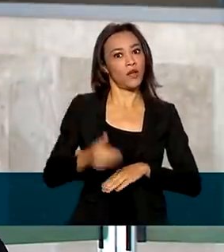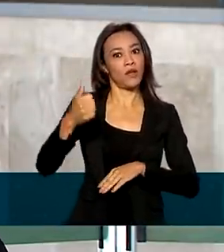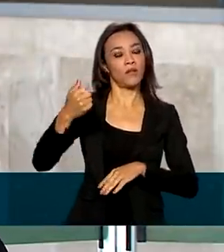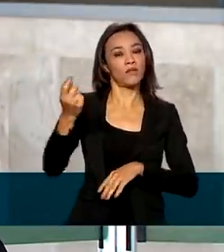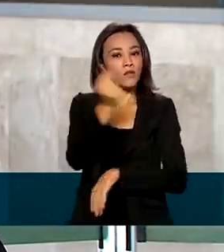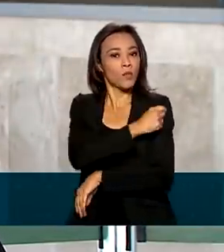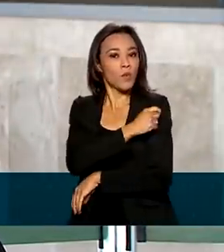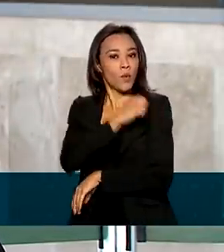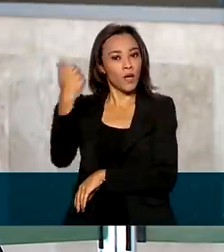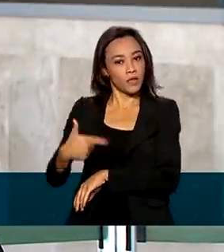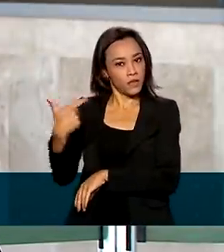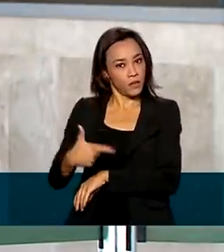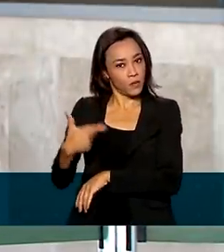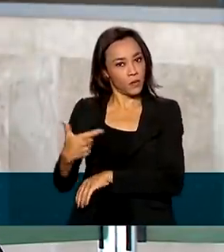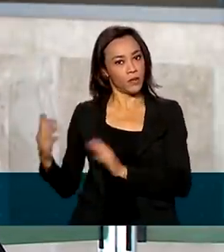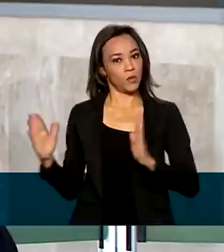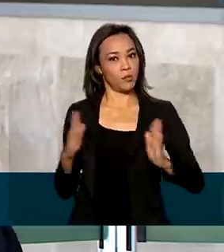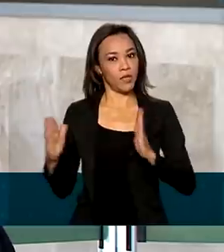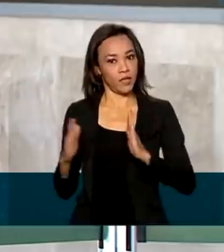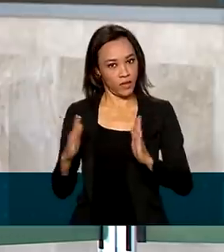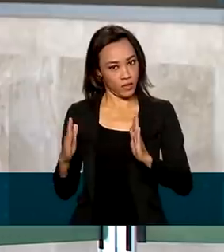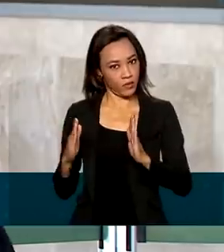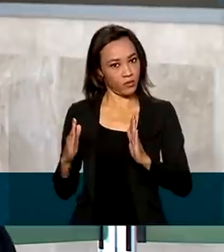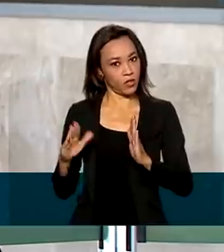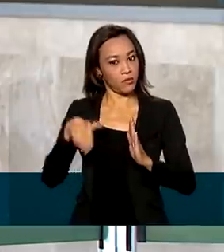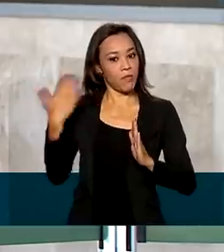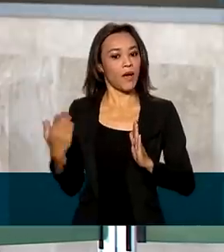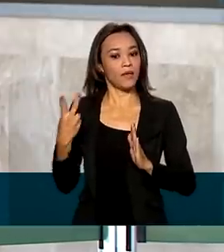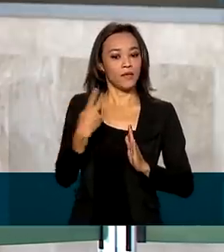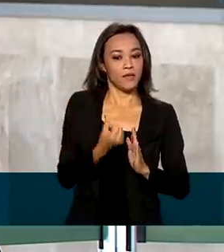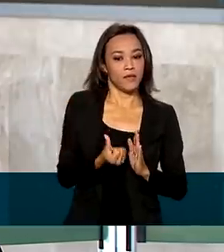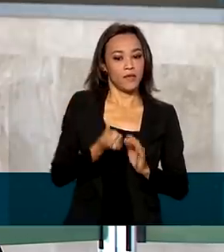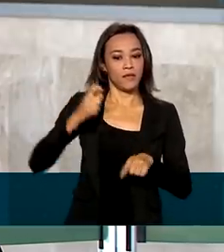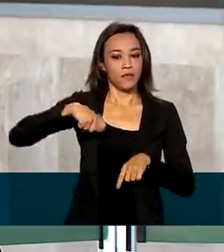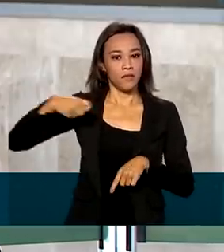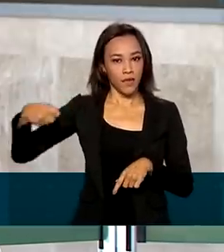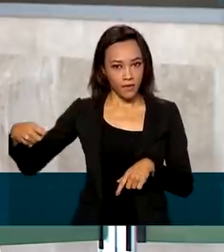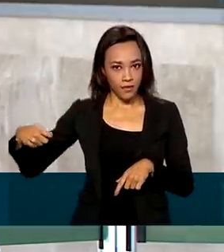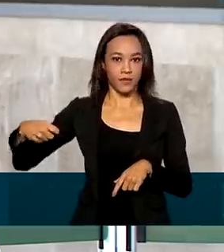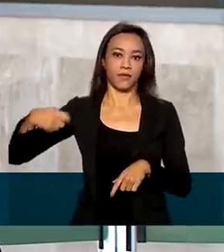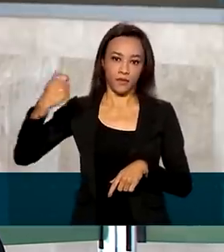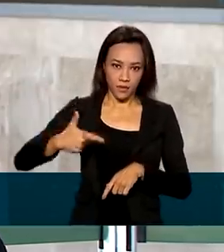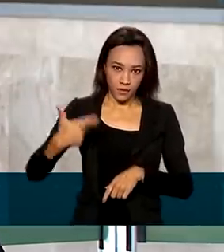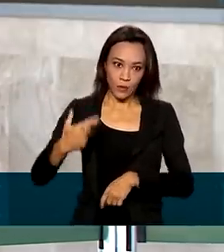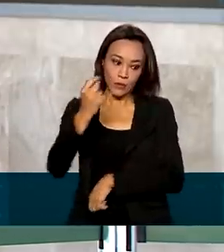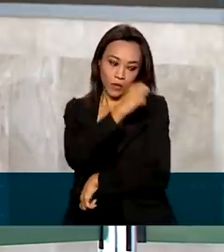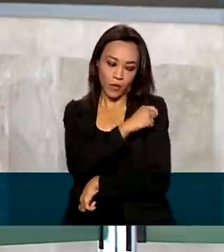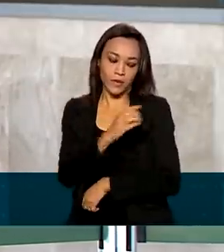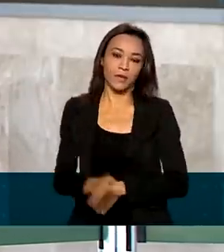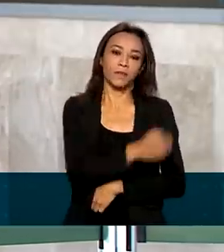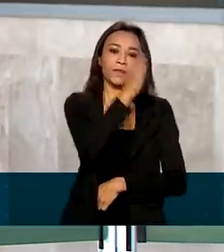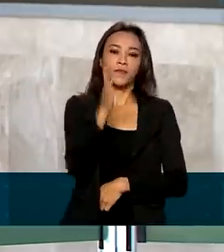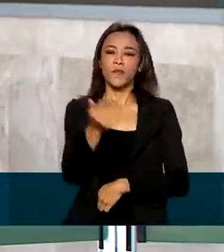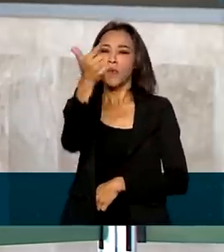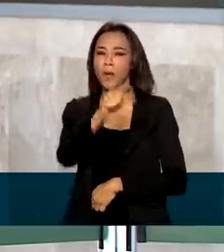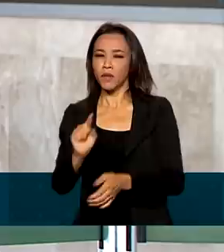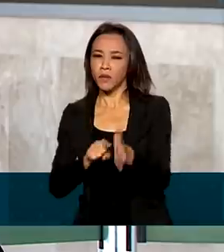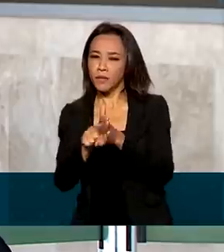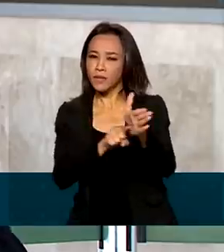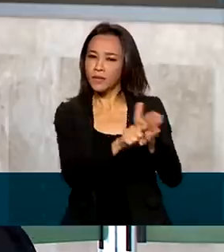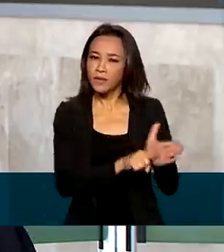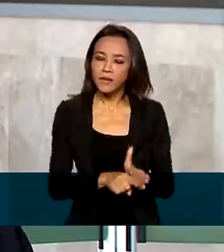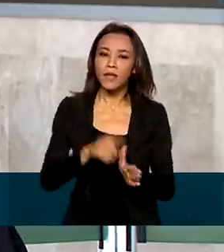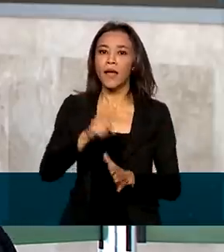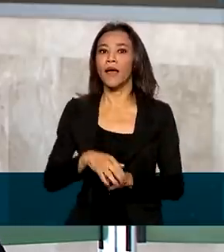vacina dentro dos últimos seis meses. Na verdade, em mais de seis meses eles tenham tomado essa segunda dose. Uma outra linha de investigação é